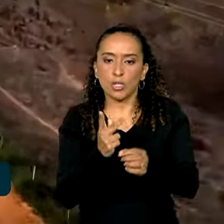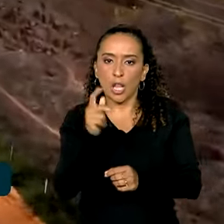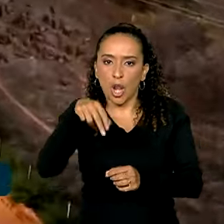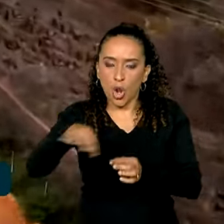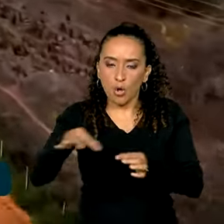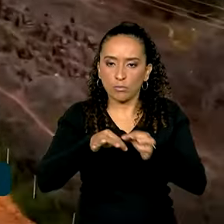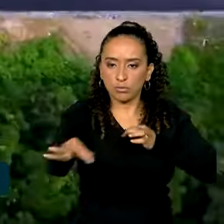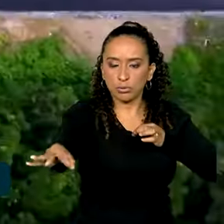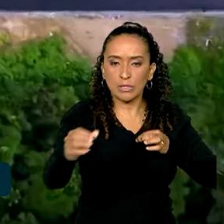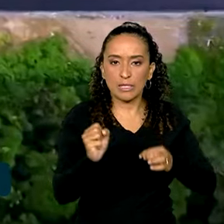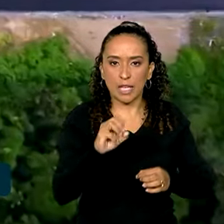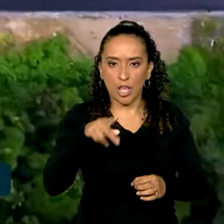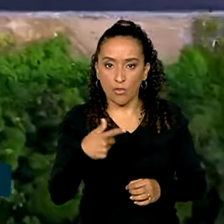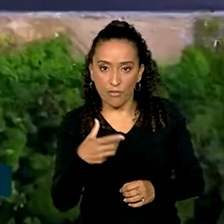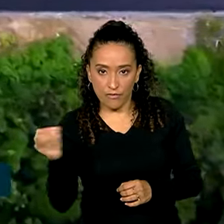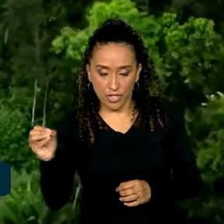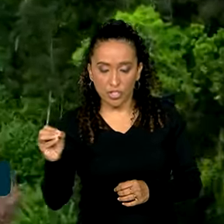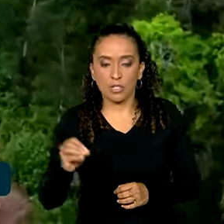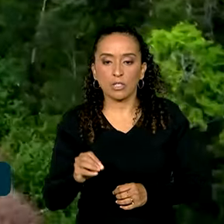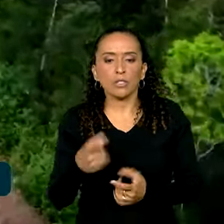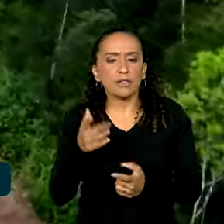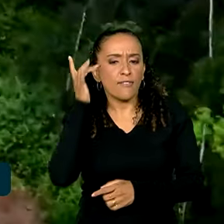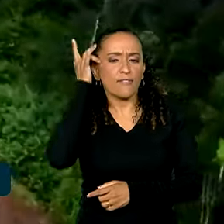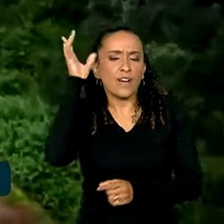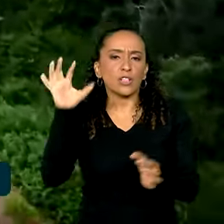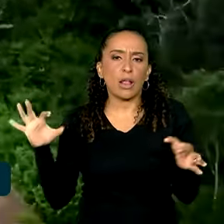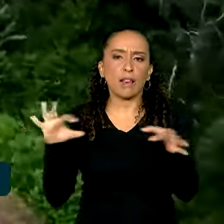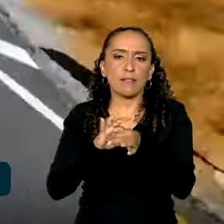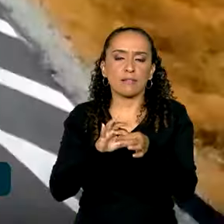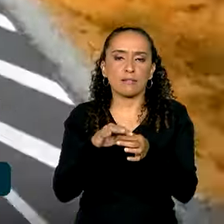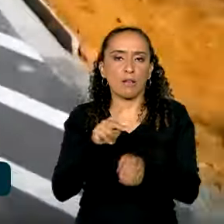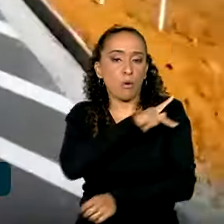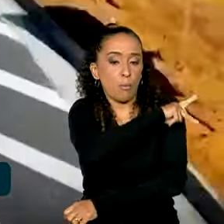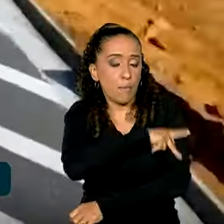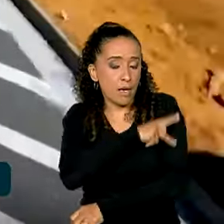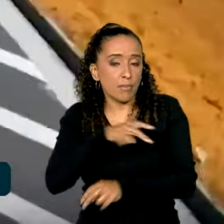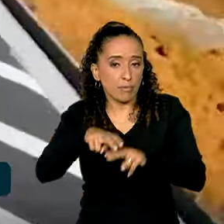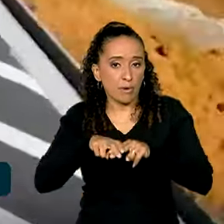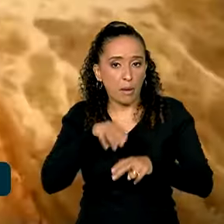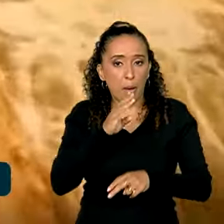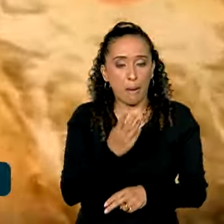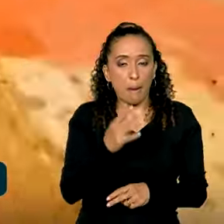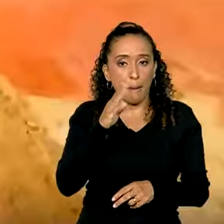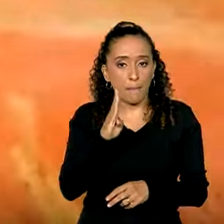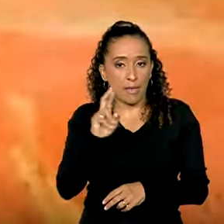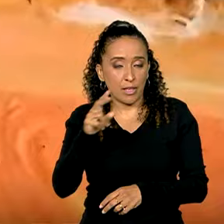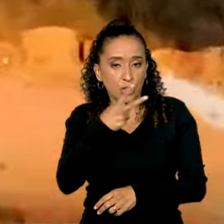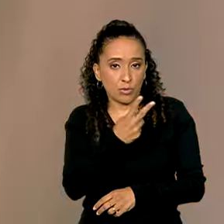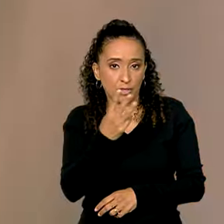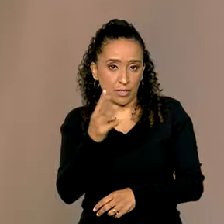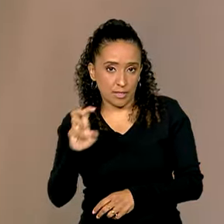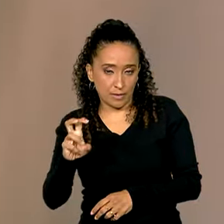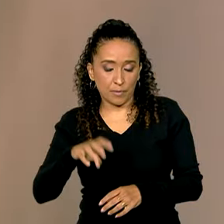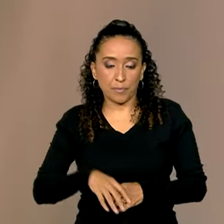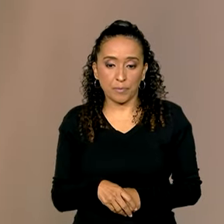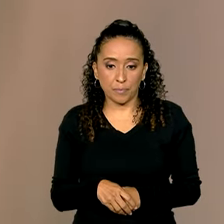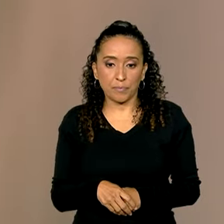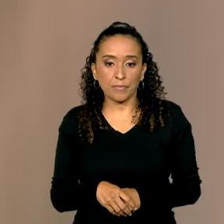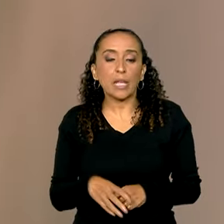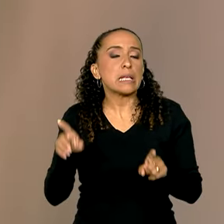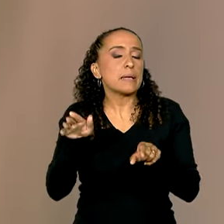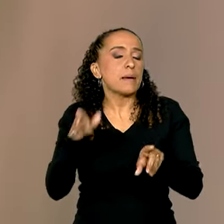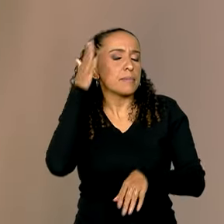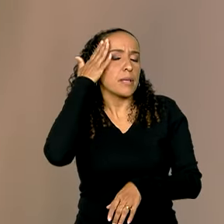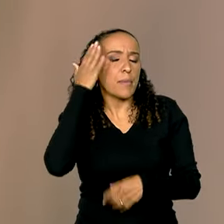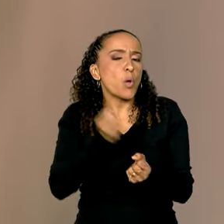-020. A obra vai facilitar a ligação com o Piauí por meio da BR-235. E para